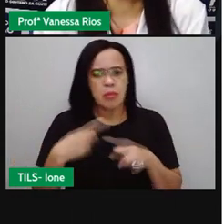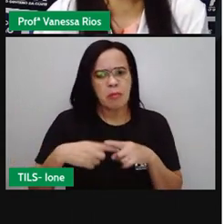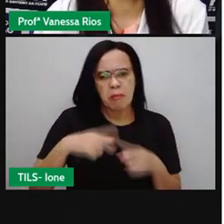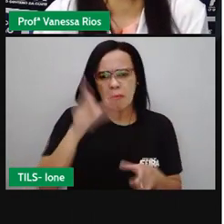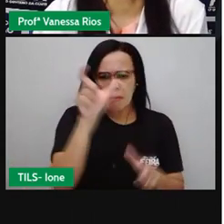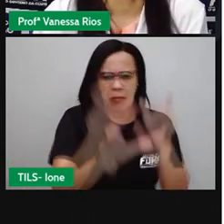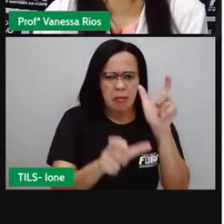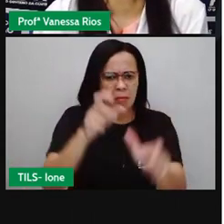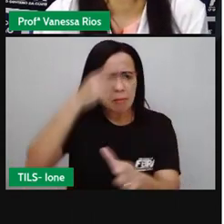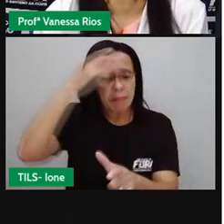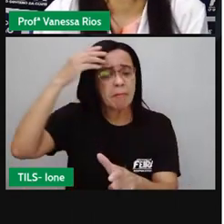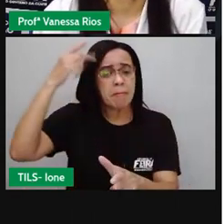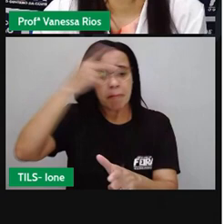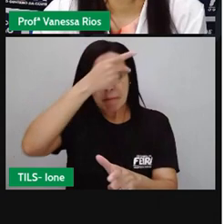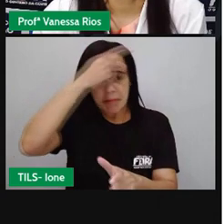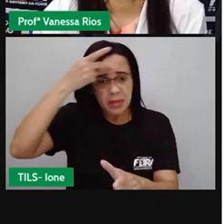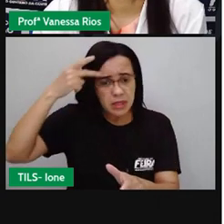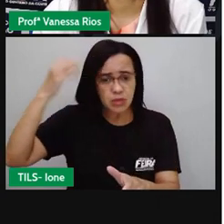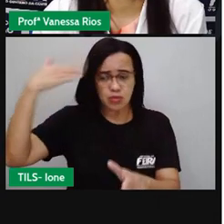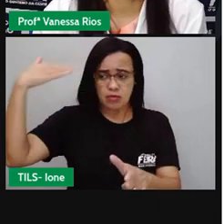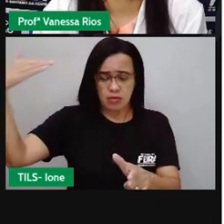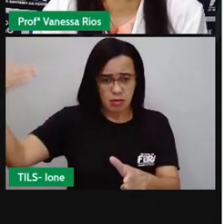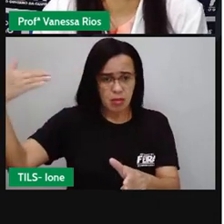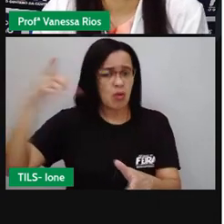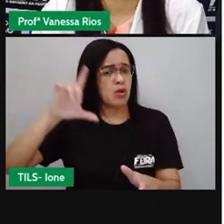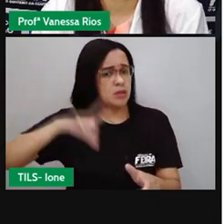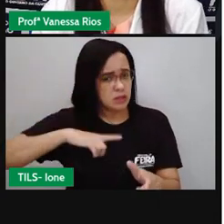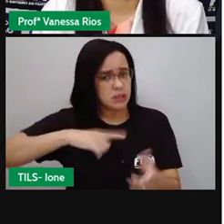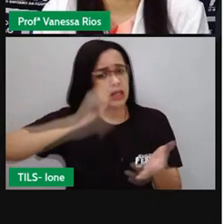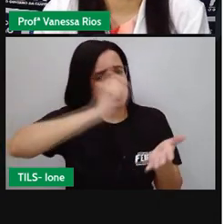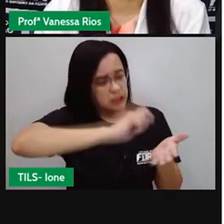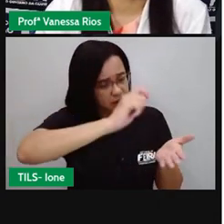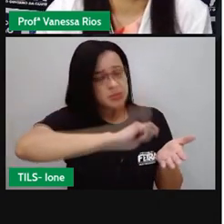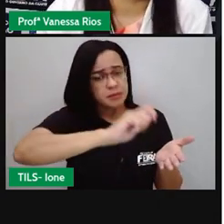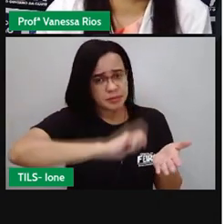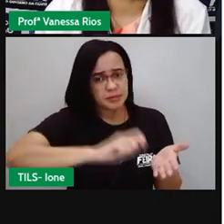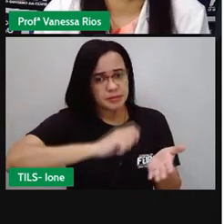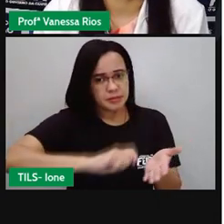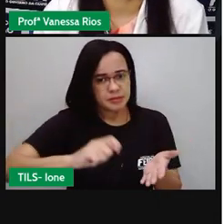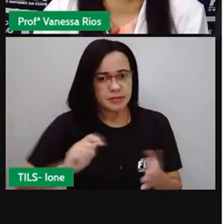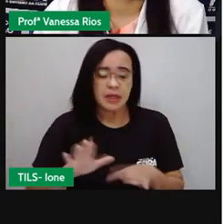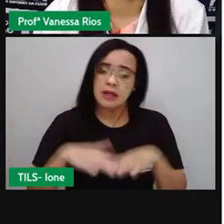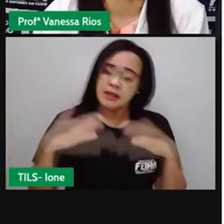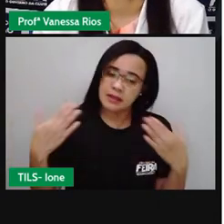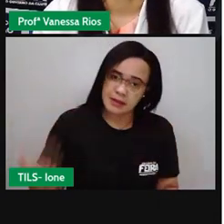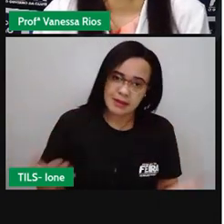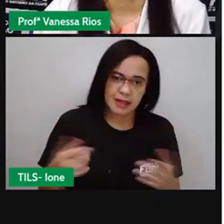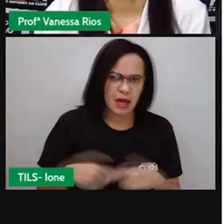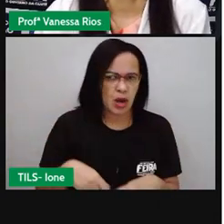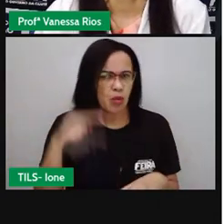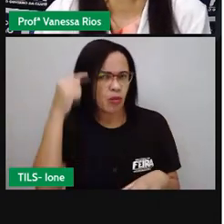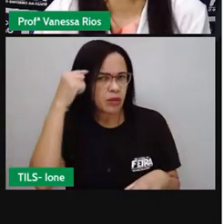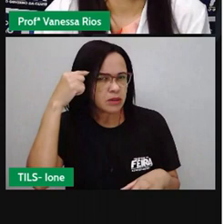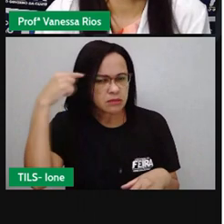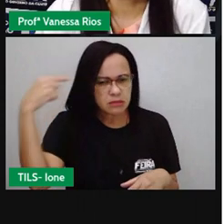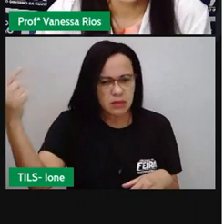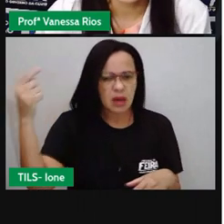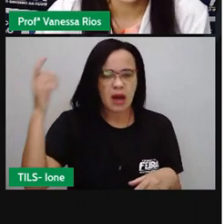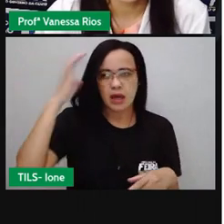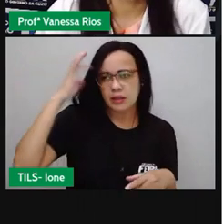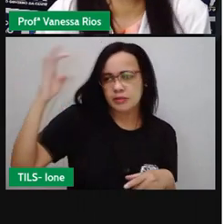escrevem esse gênero textual. E aí por toda essa flexibilidade de ideias e de